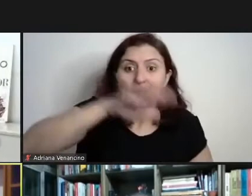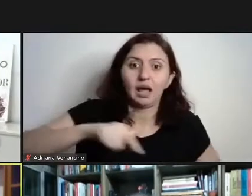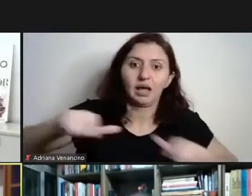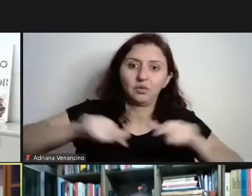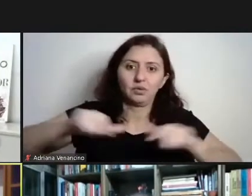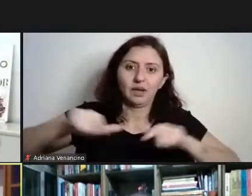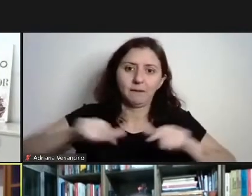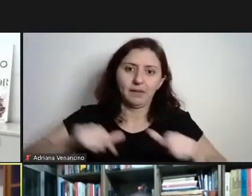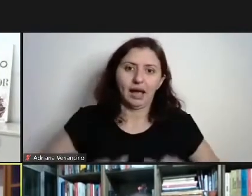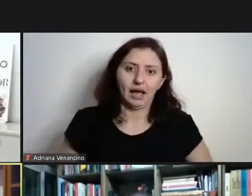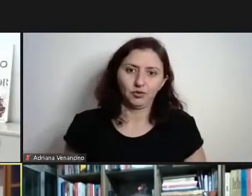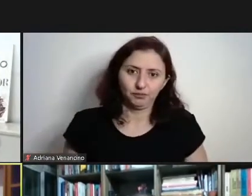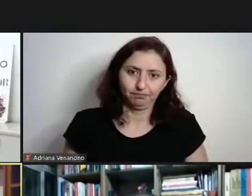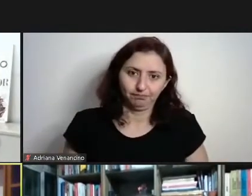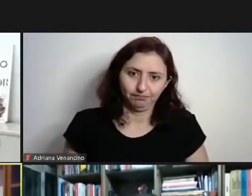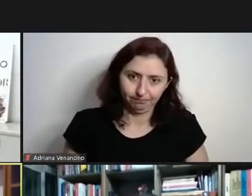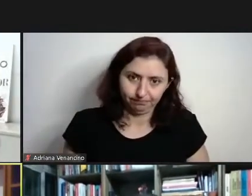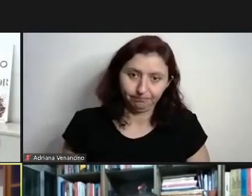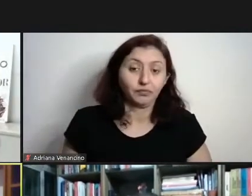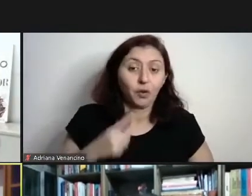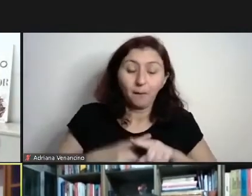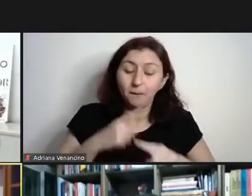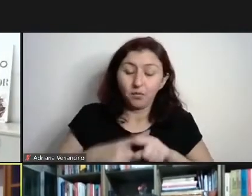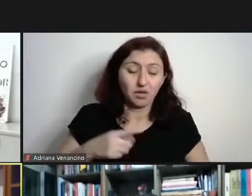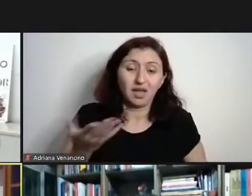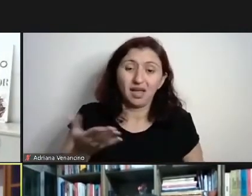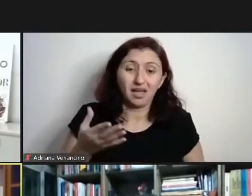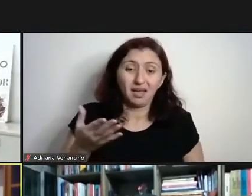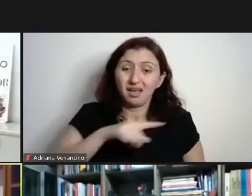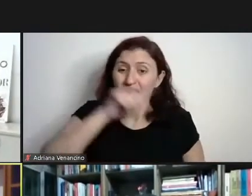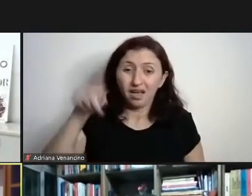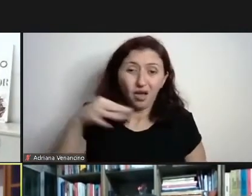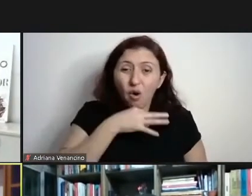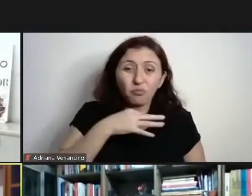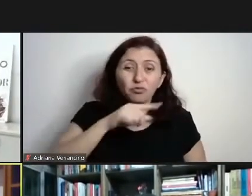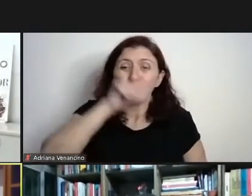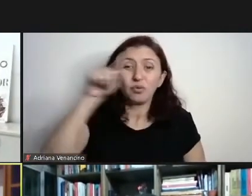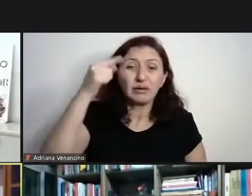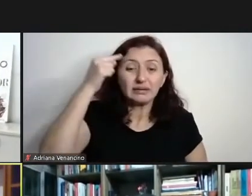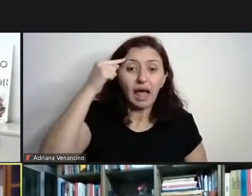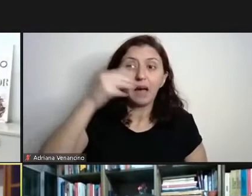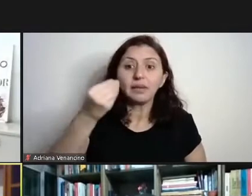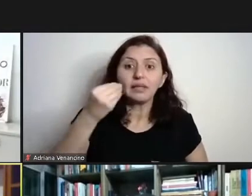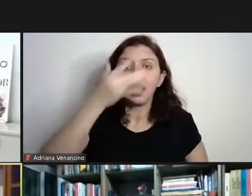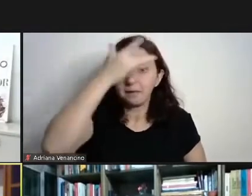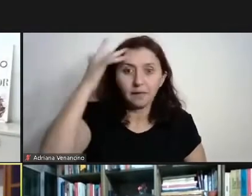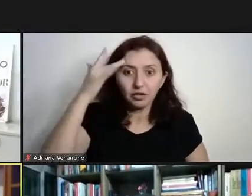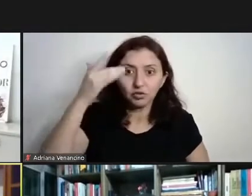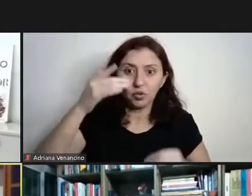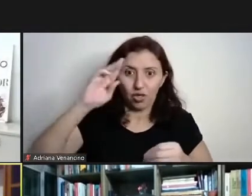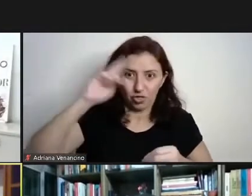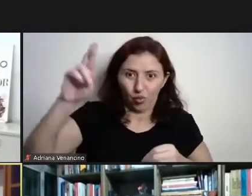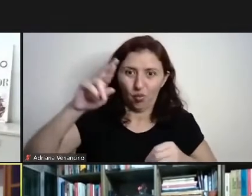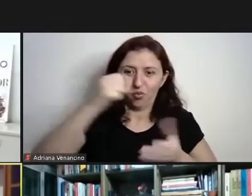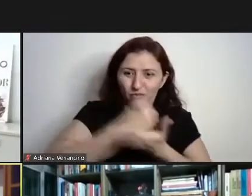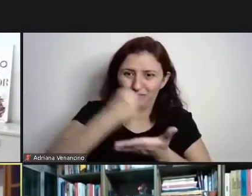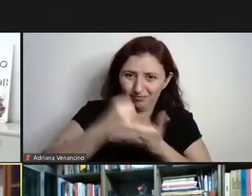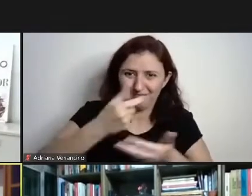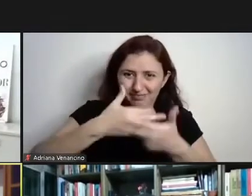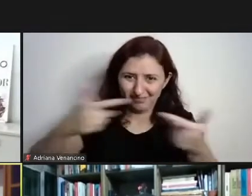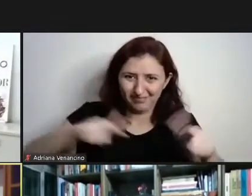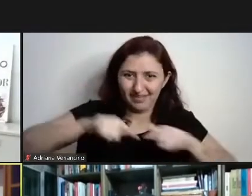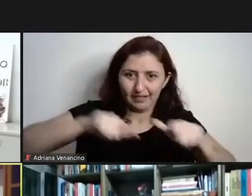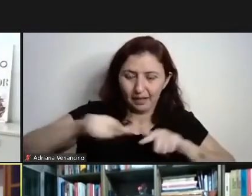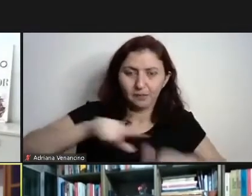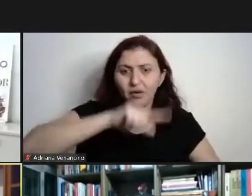trabalho, porque é óbvio que os empregadores vão passar a ter muito mais restrições